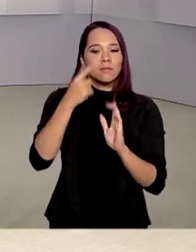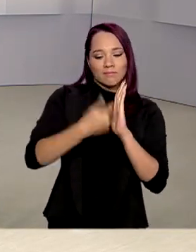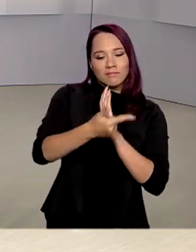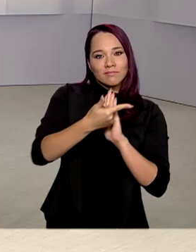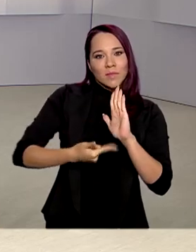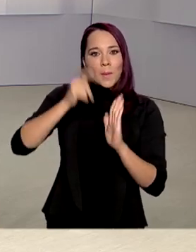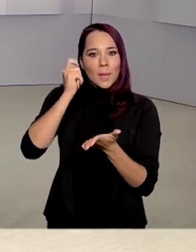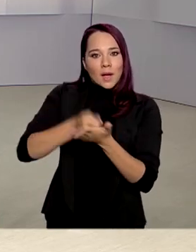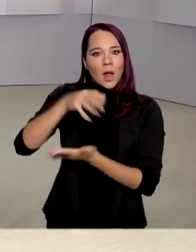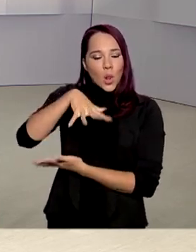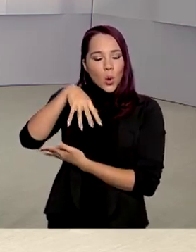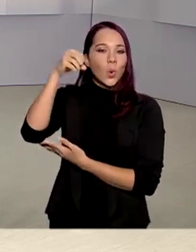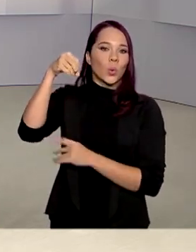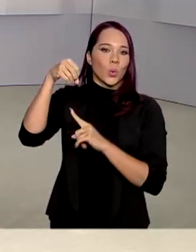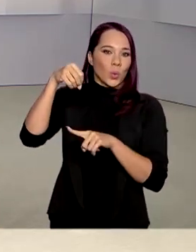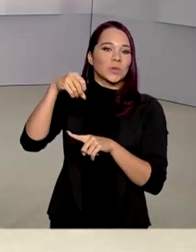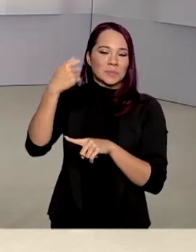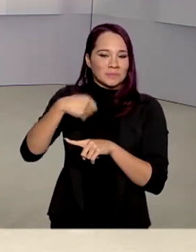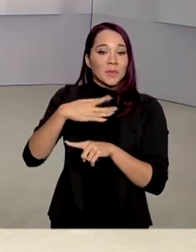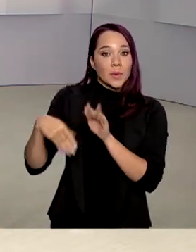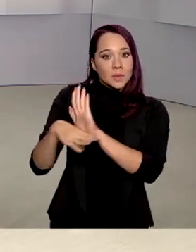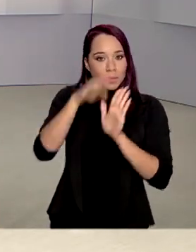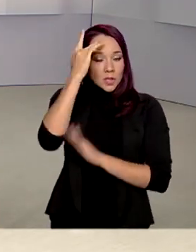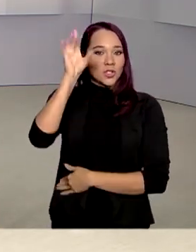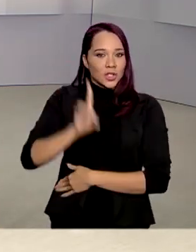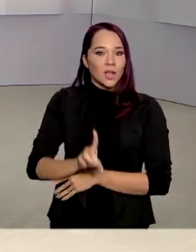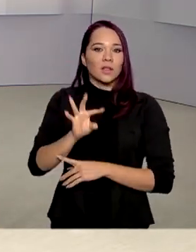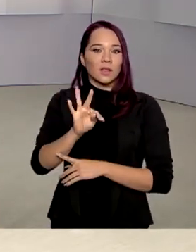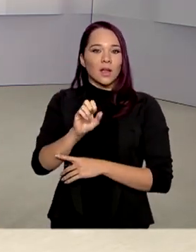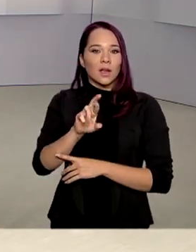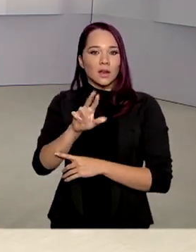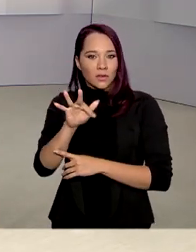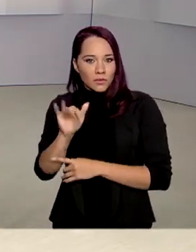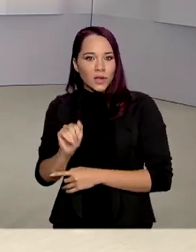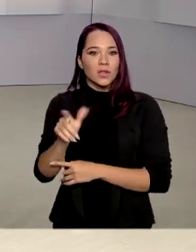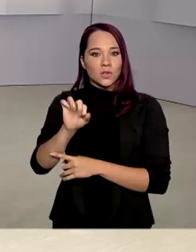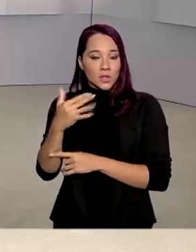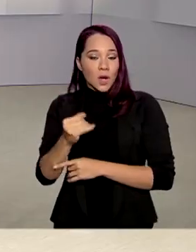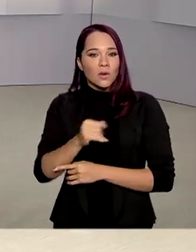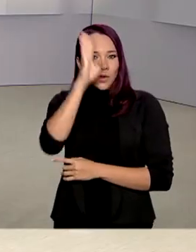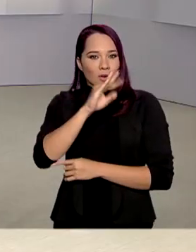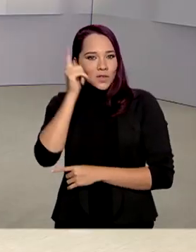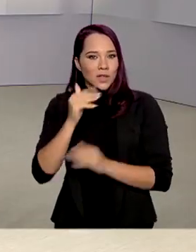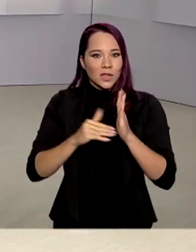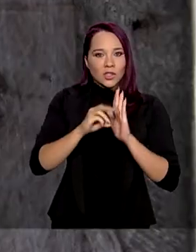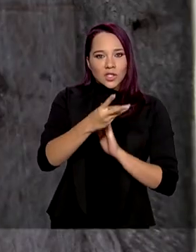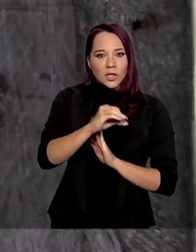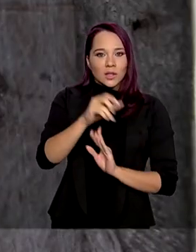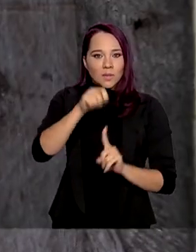pagamento da conta de energia elétrica para beneficiários da tarifa social. A gratuidade vai até 30 de junho.